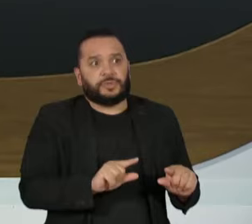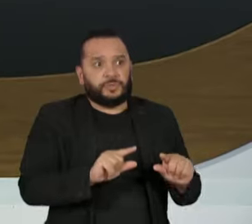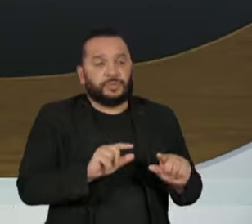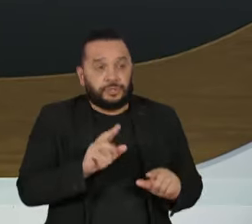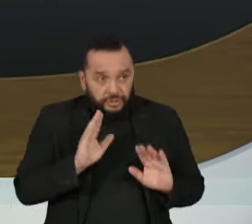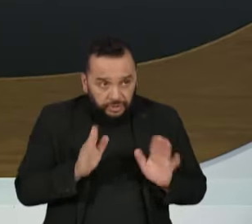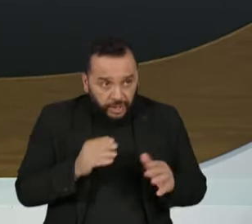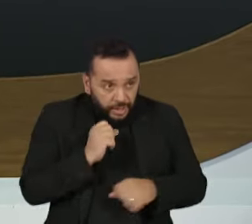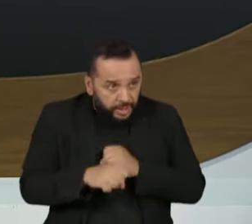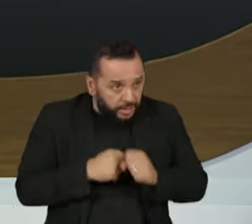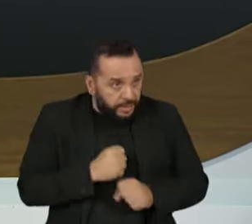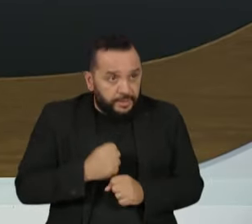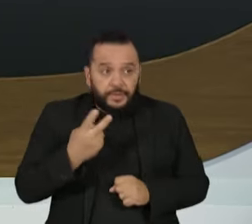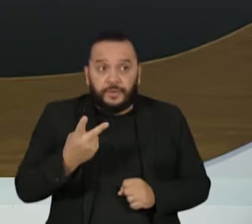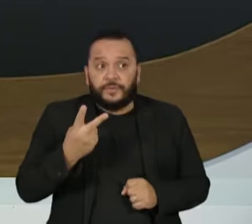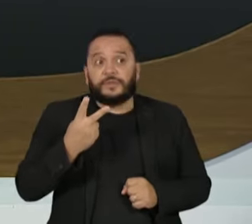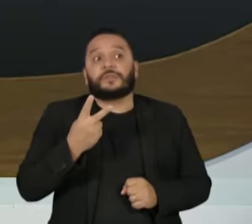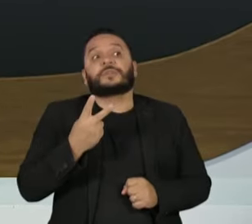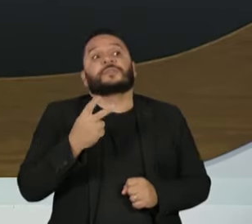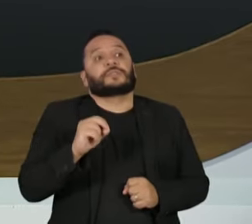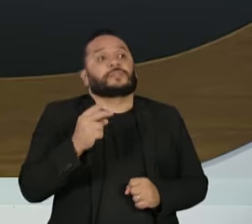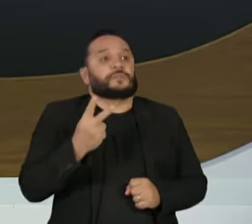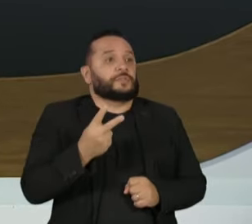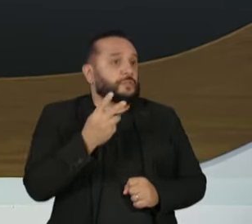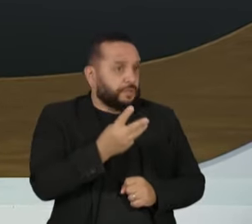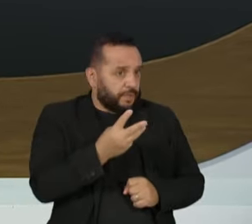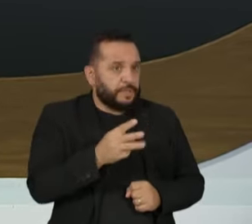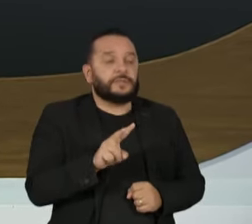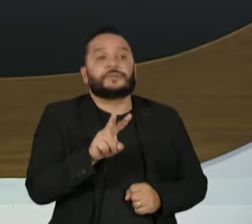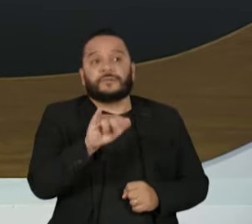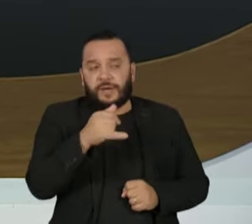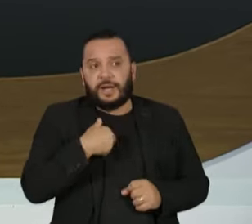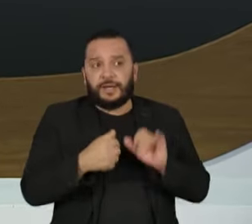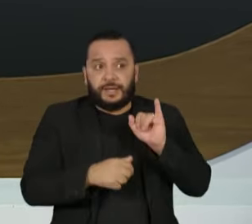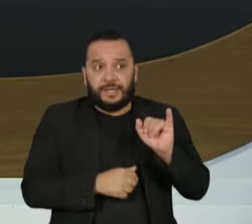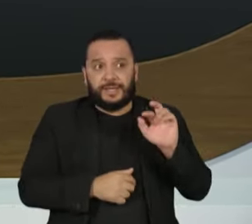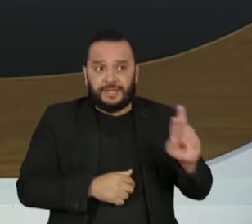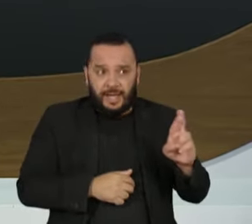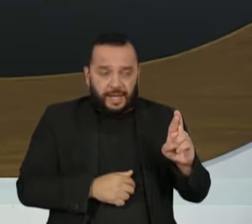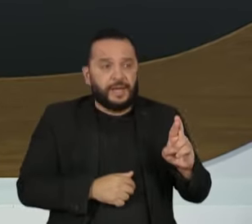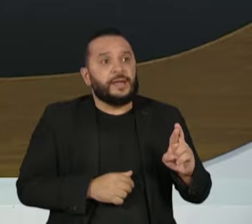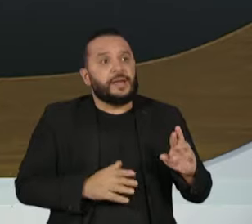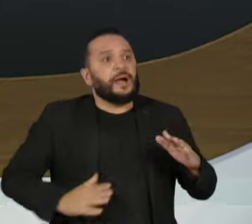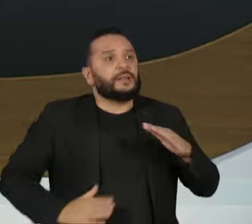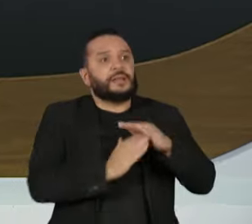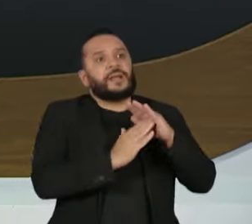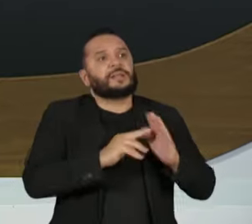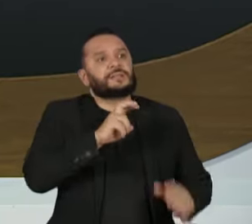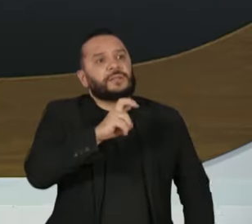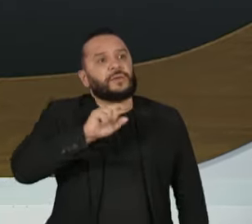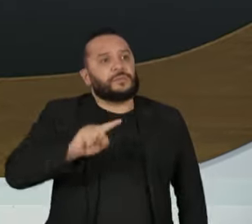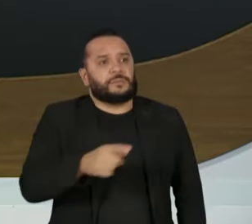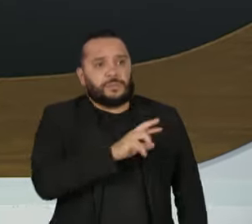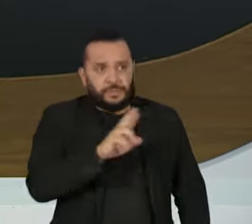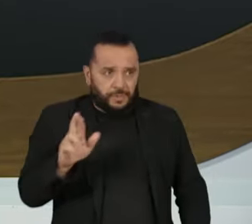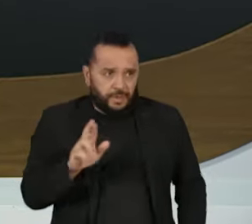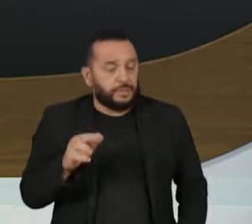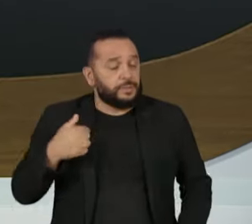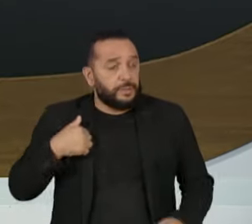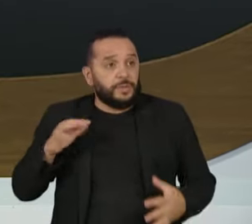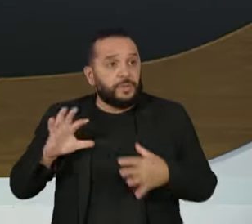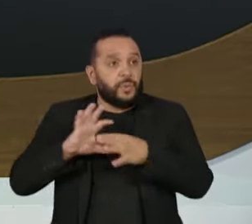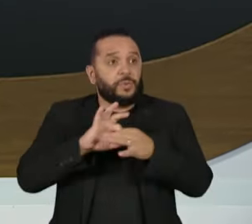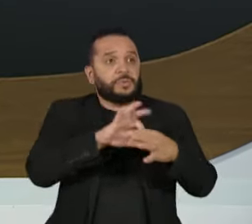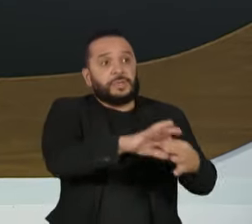2023? É factível imaginar que vai ampliar a isenção do IR para quem ganha até 5 mil reais, nesse contexto em que o governo